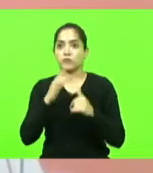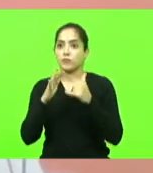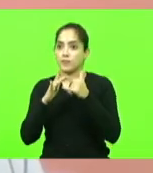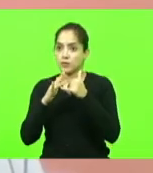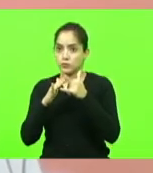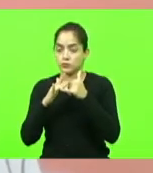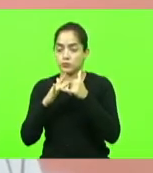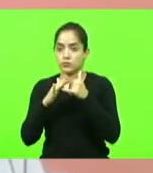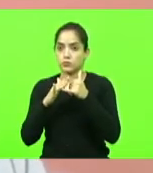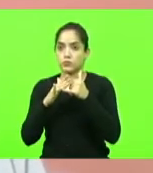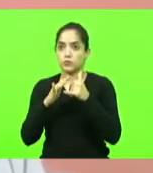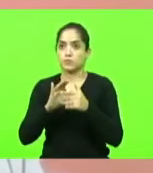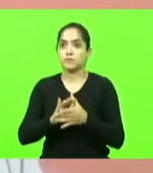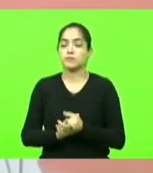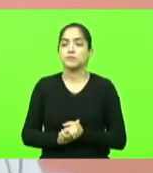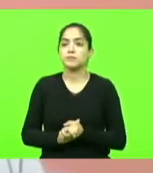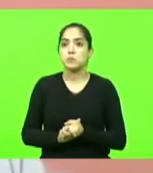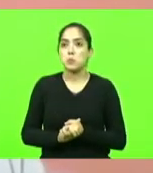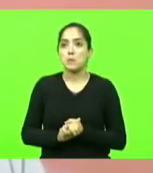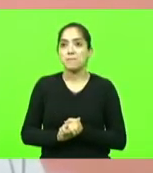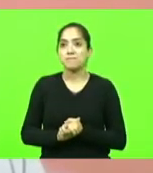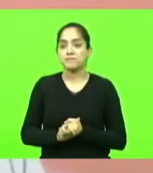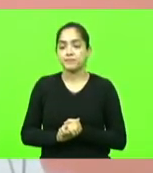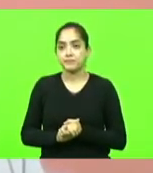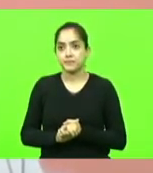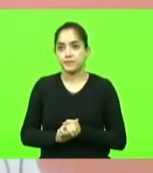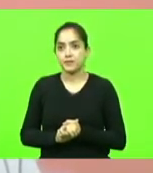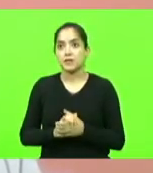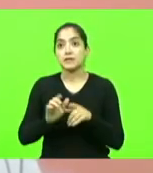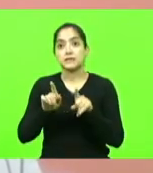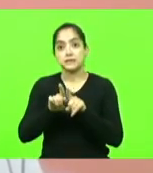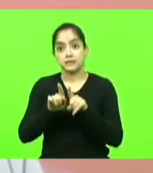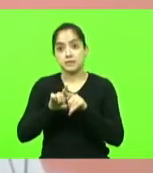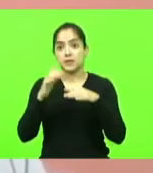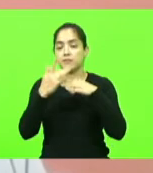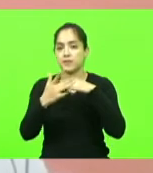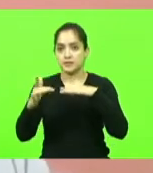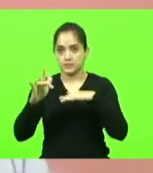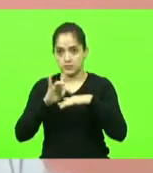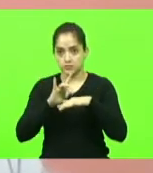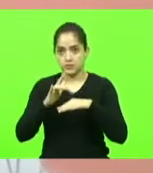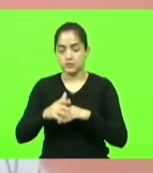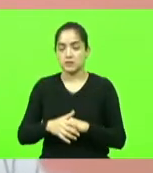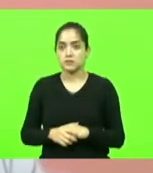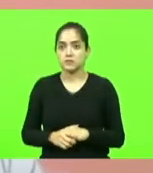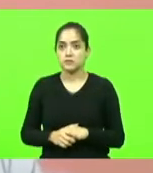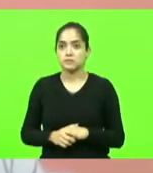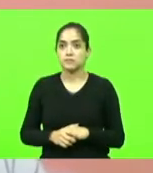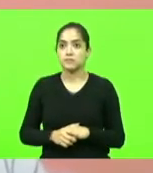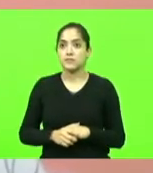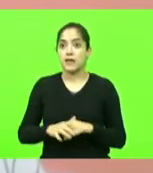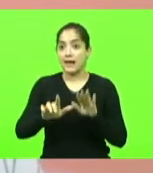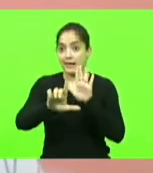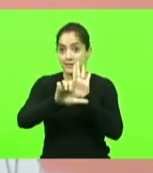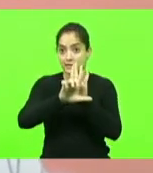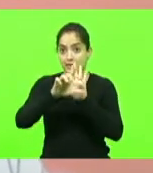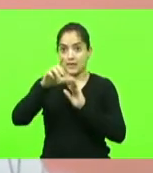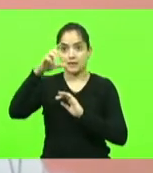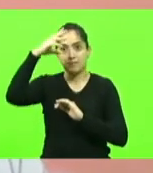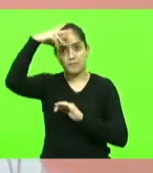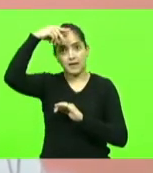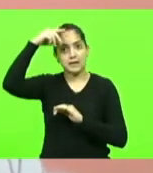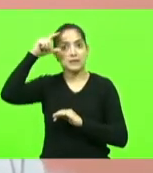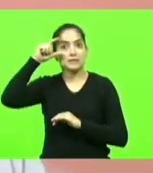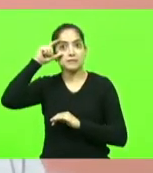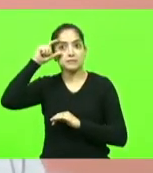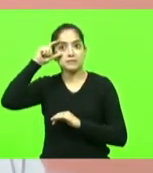escola arroba escola da Lesc e pelas nossas redes sociais a lei Maria da Penha foi sancionada pelo então